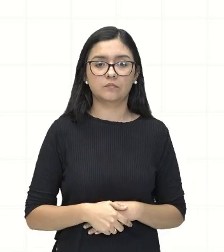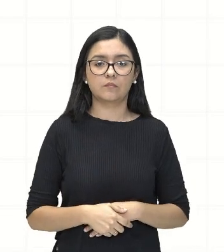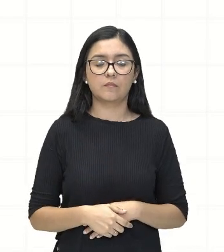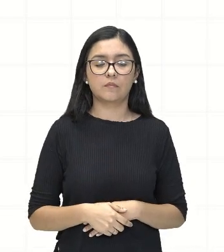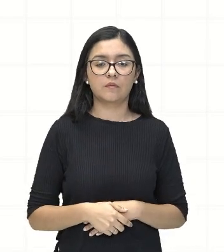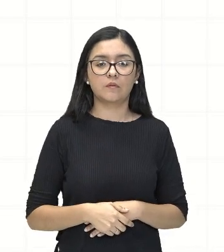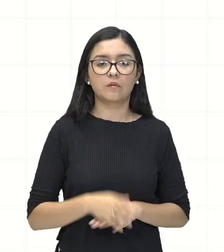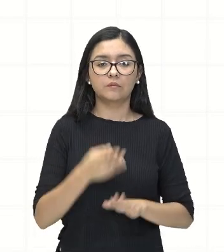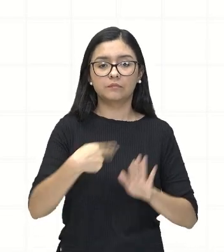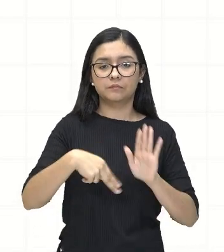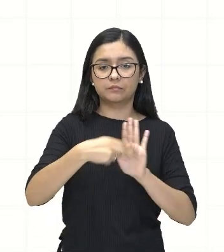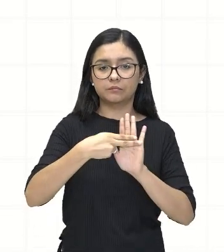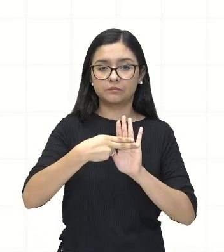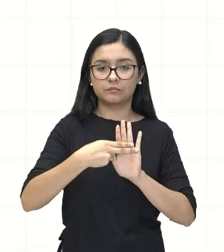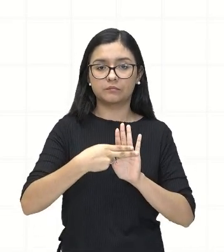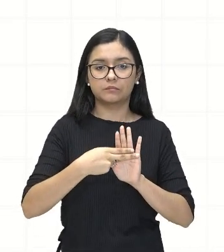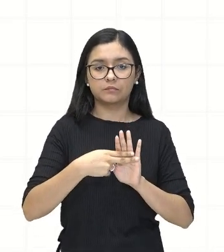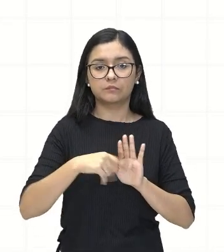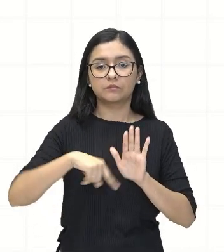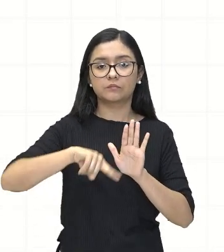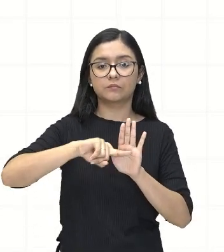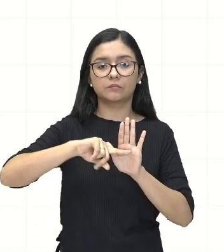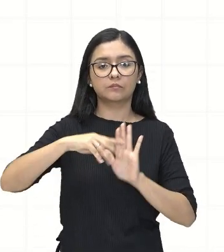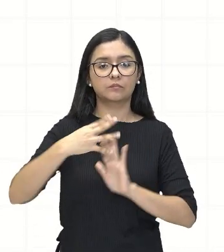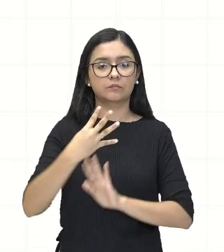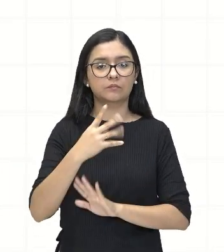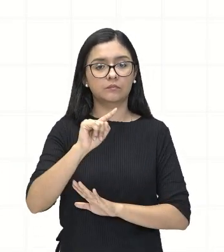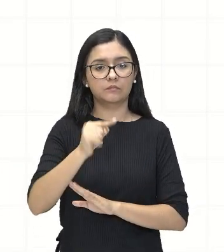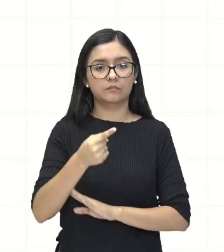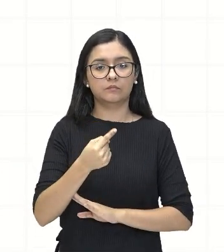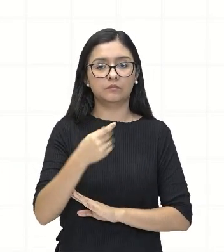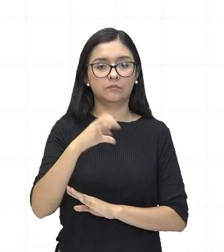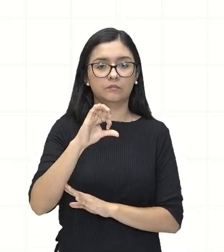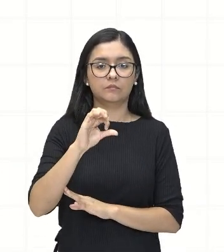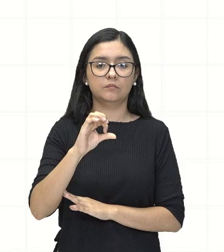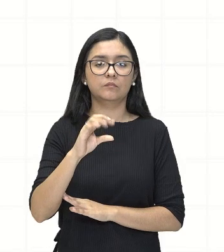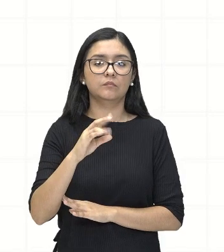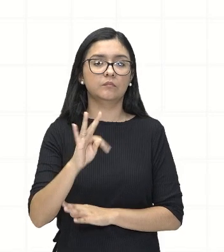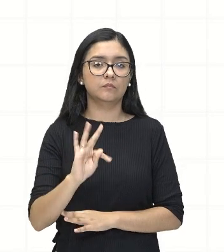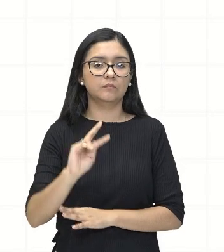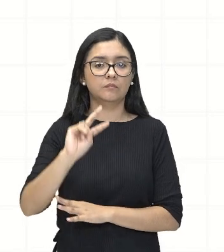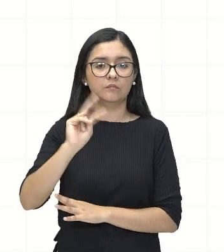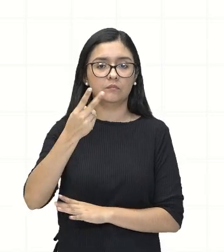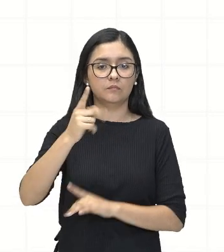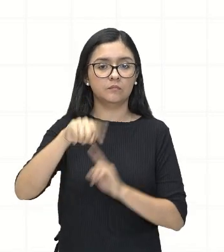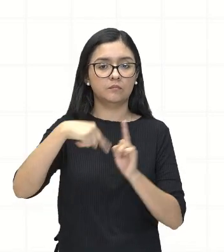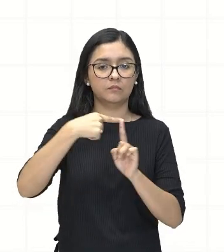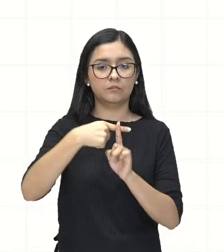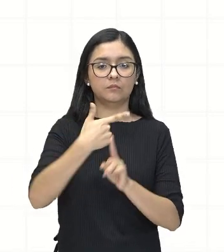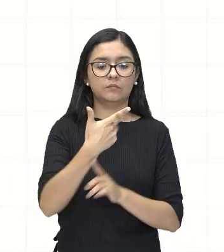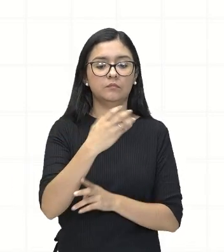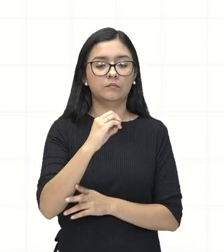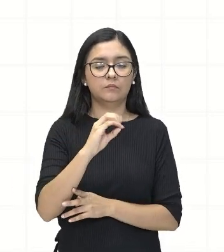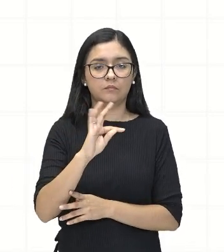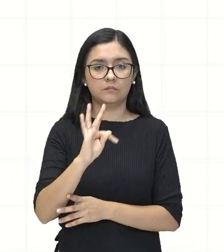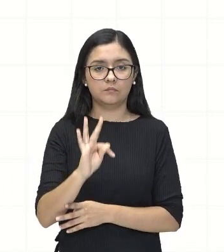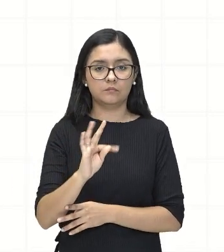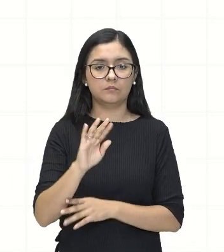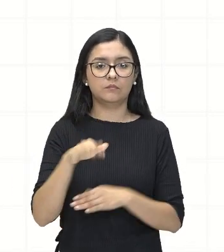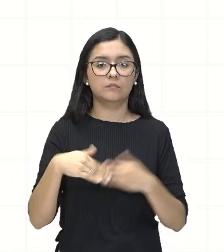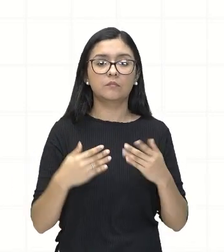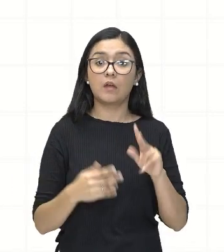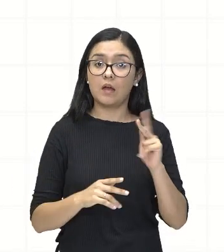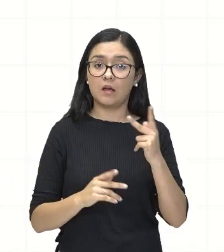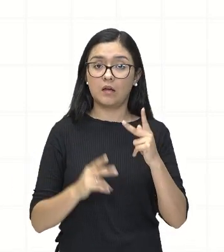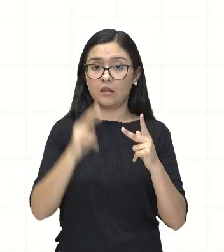é igual a menos 4,9 T ao quadrado mais 20T, onde H é a altura em